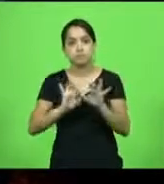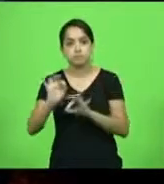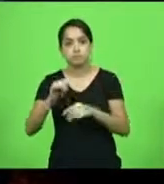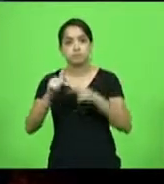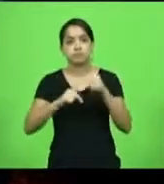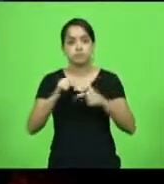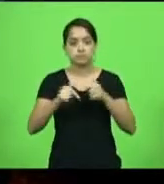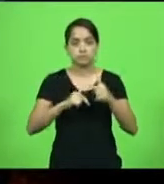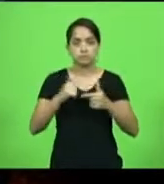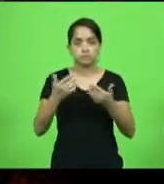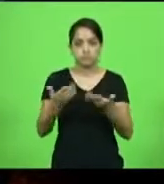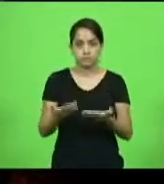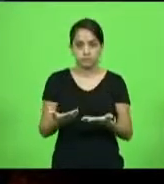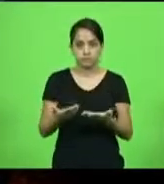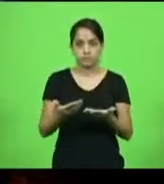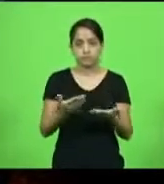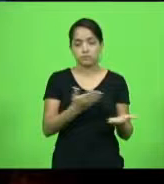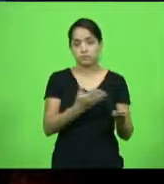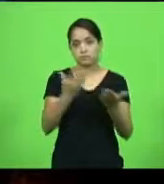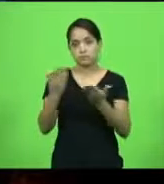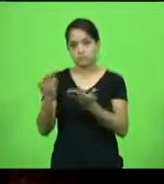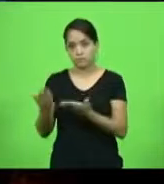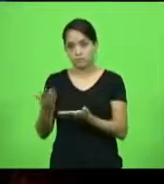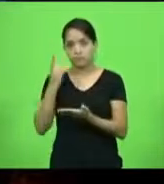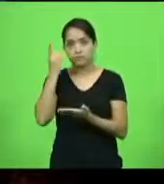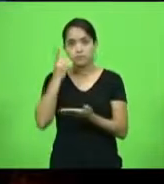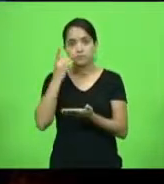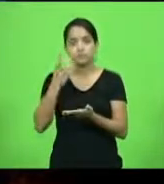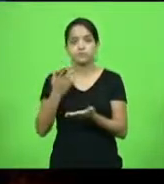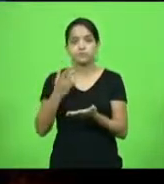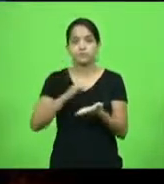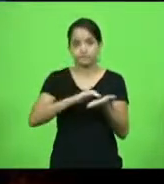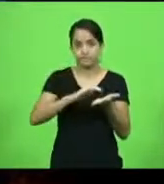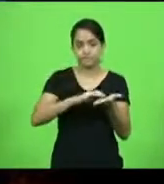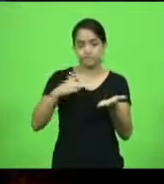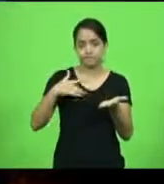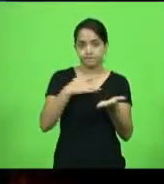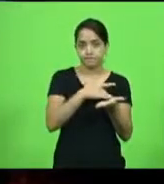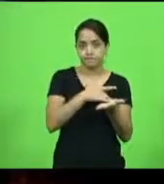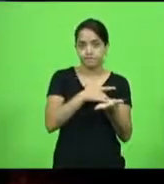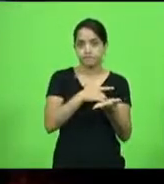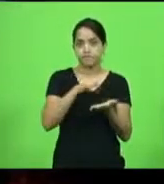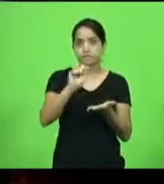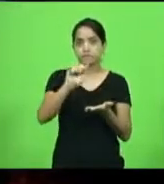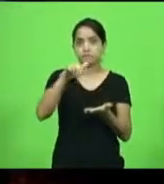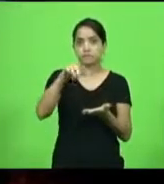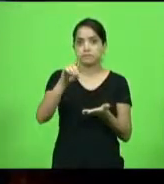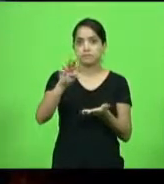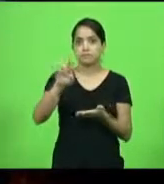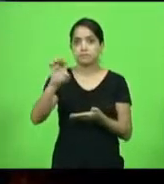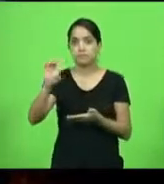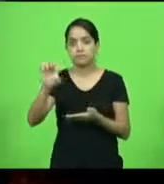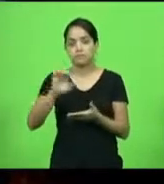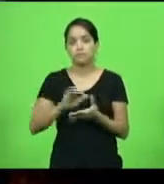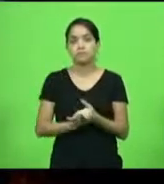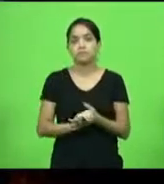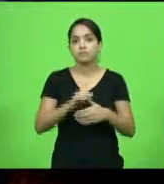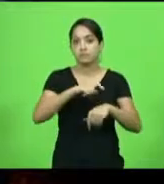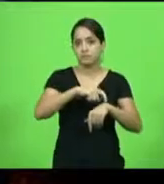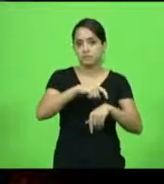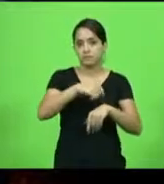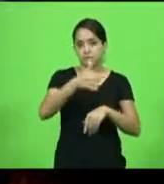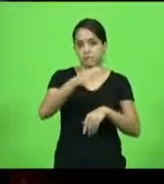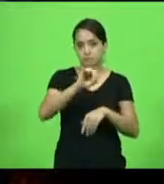sequência, concedeu a palavra ao senhor secretário do Estado da Saúde, André Montaribeiro, por até 10